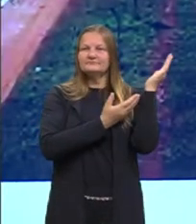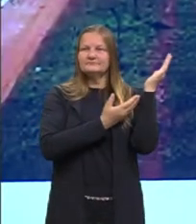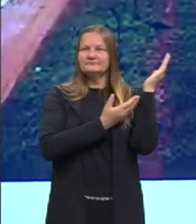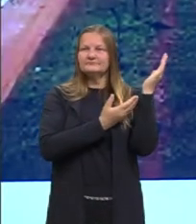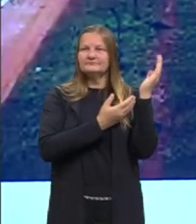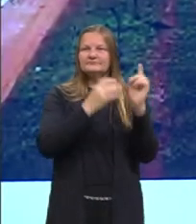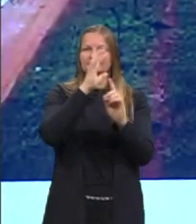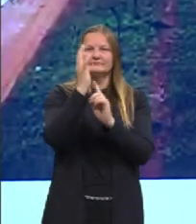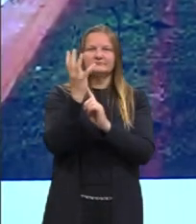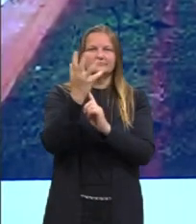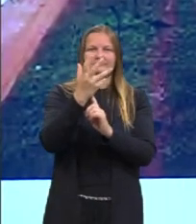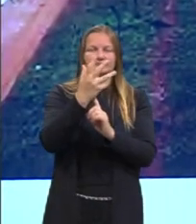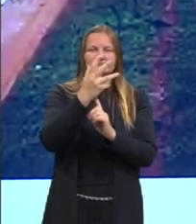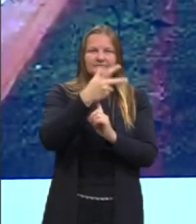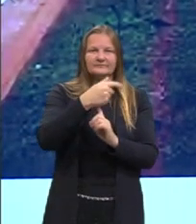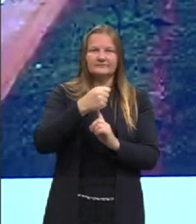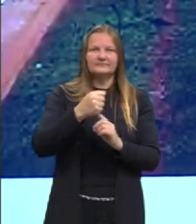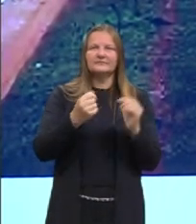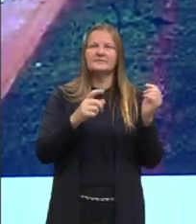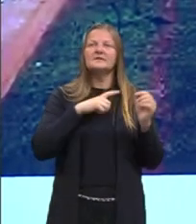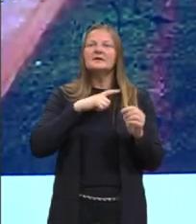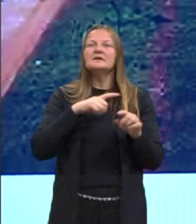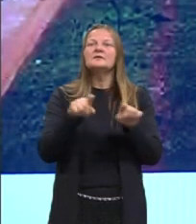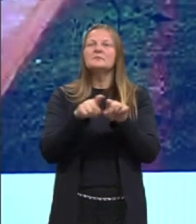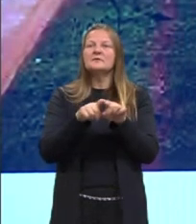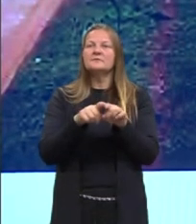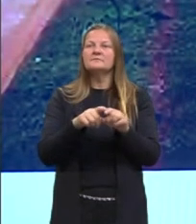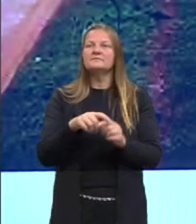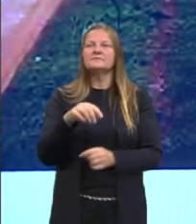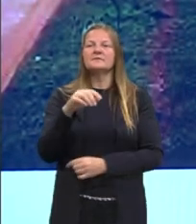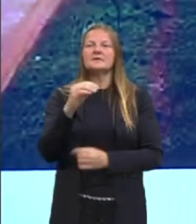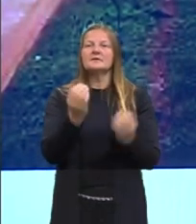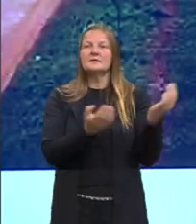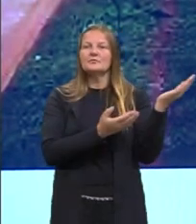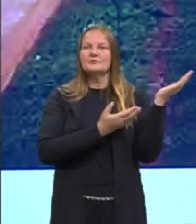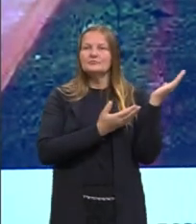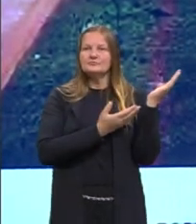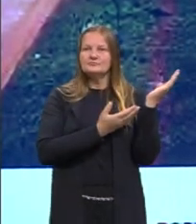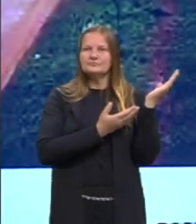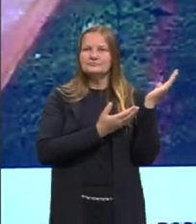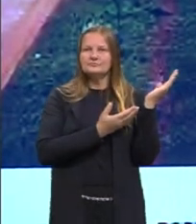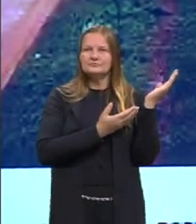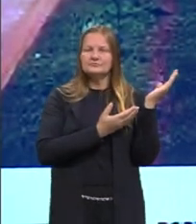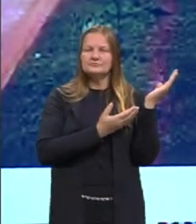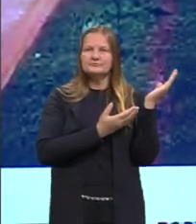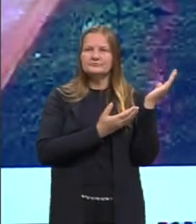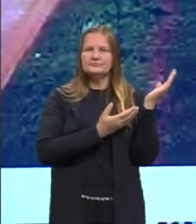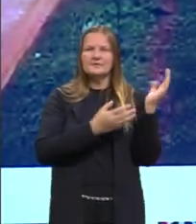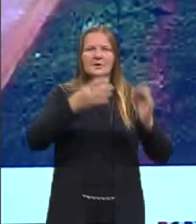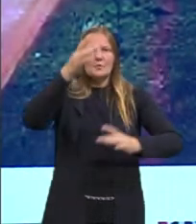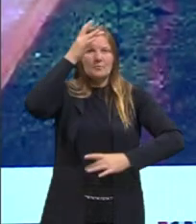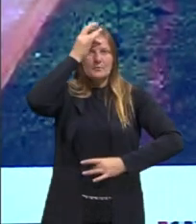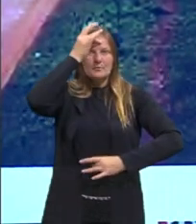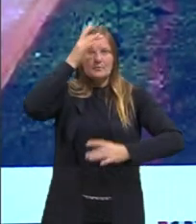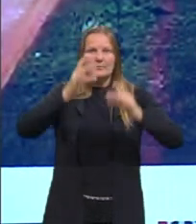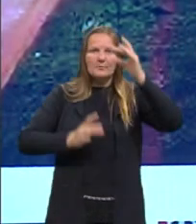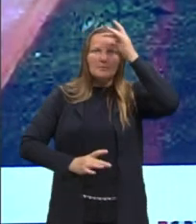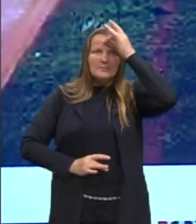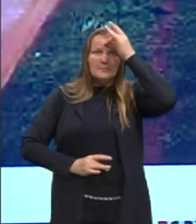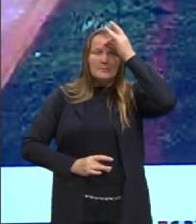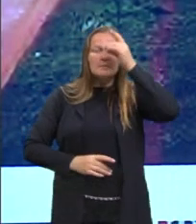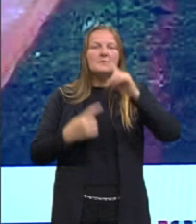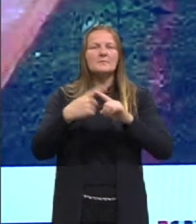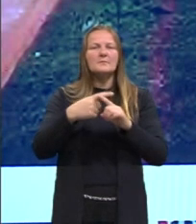aqui. Nós temos, e daí o Hélio Oitsica, né, ele traz aqui uma performance, porque quando nós